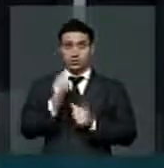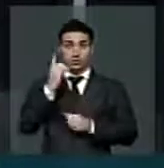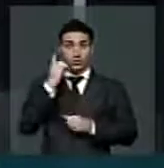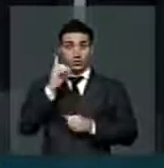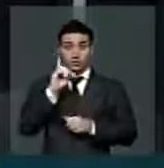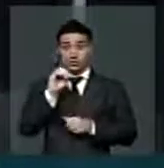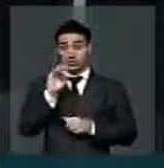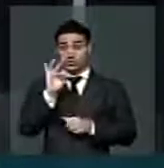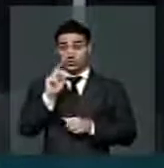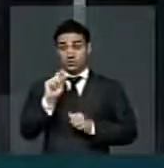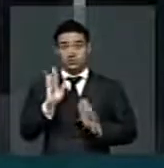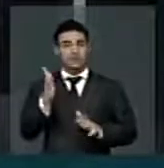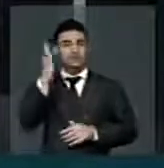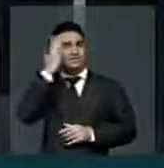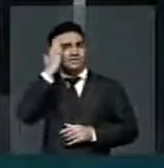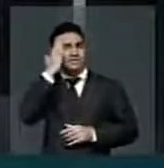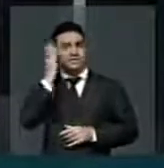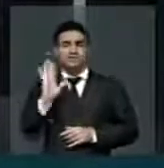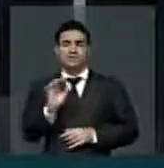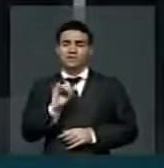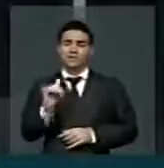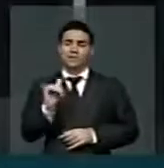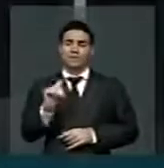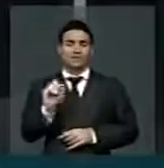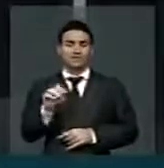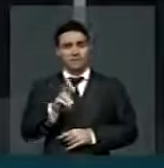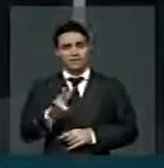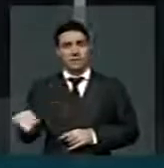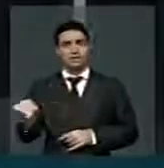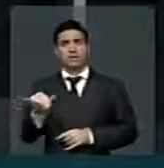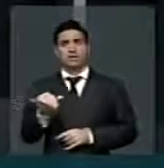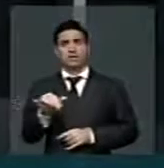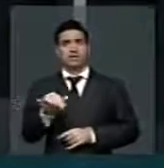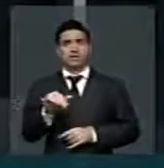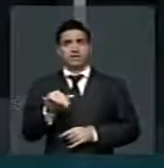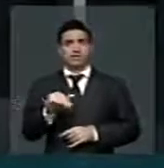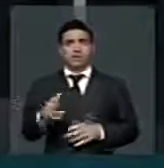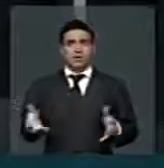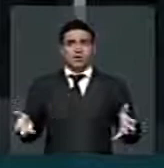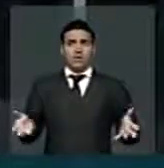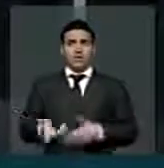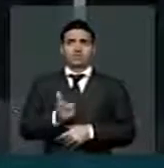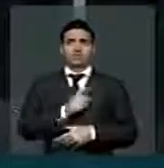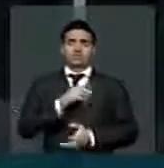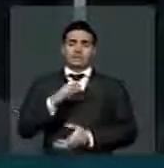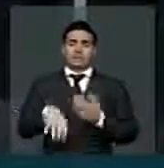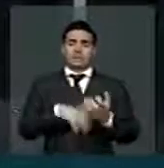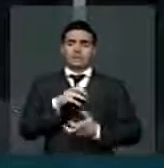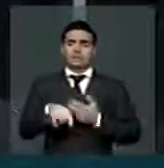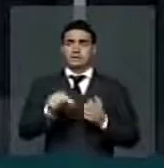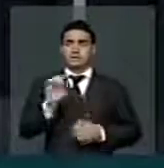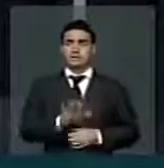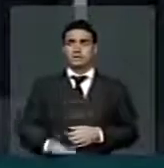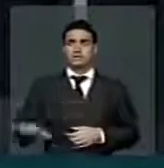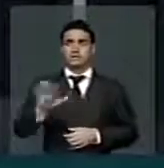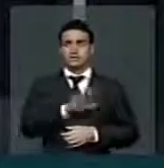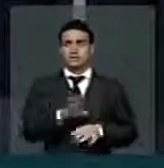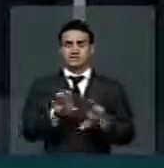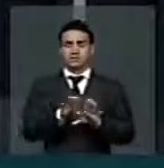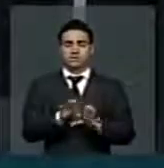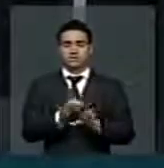já sabiam, já te foi comunicado previamente que haveriam fazer, hoje haveria essa mobilização nacional. Estão aqui